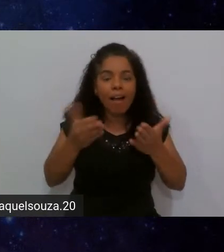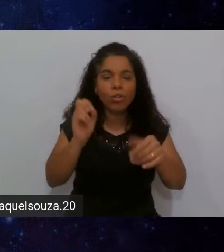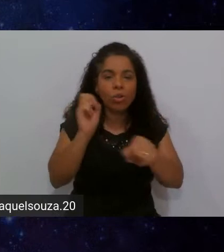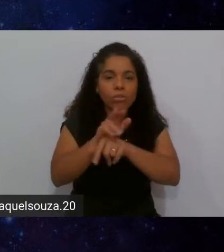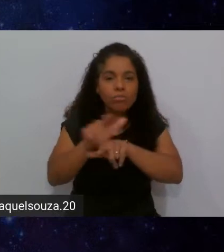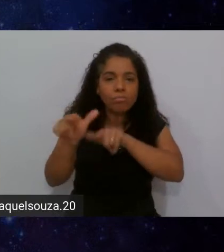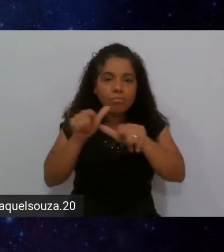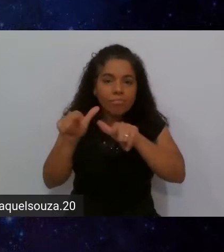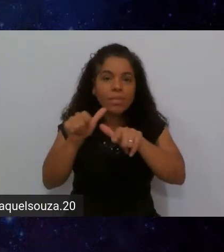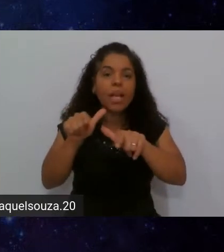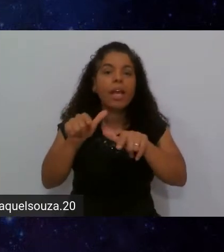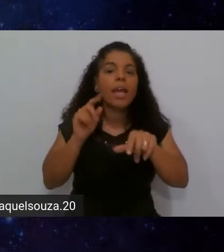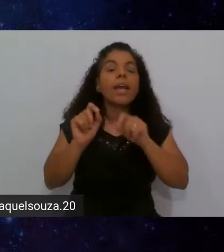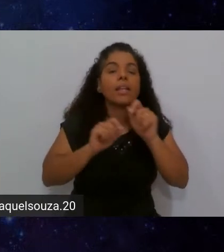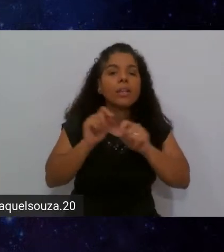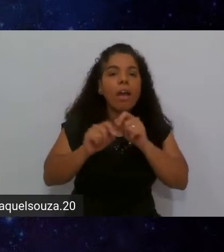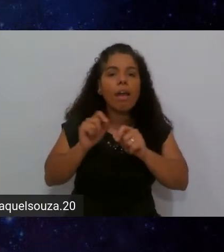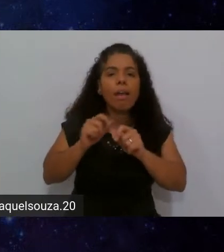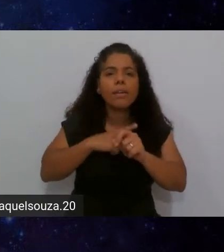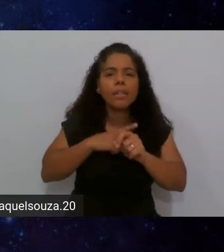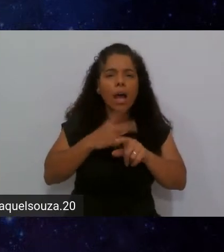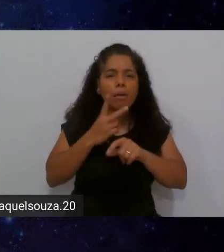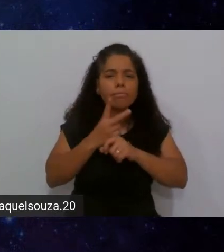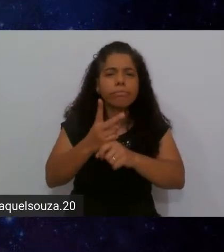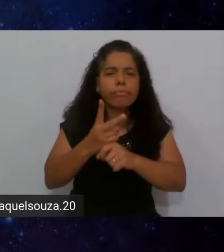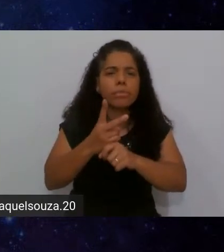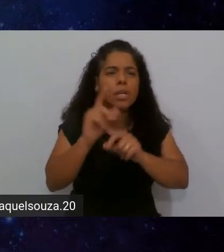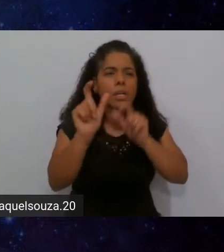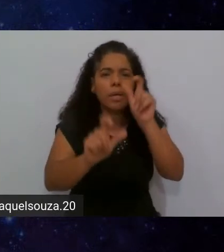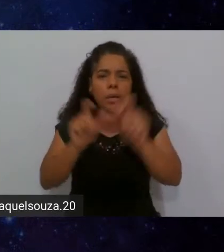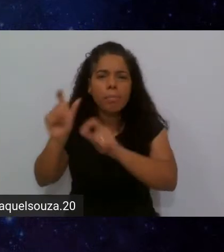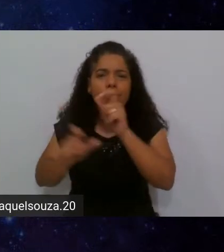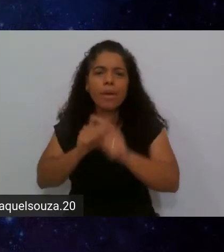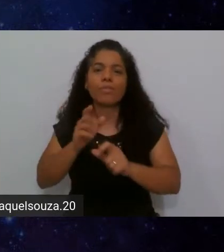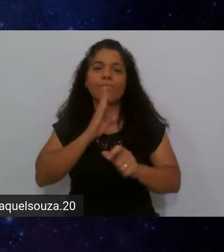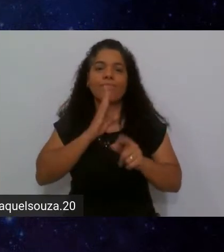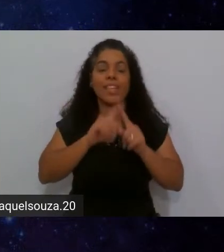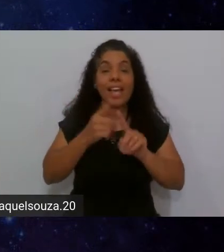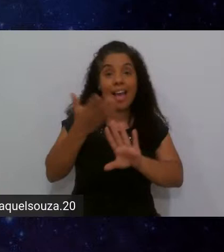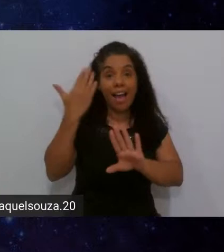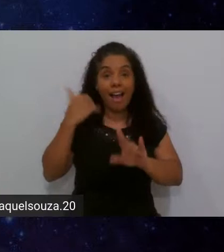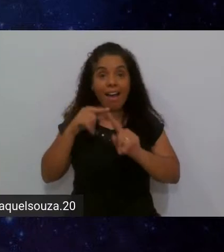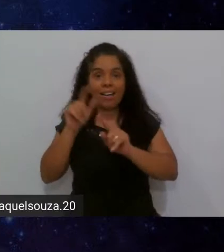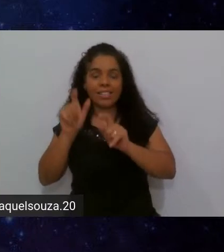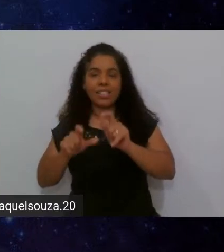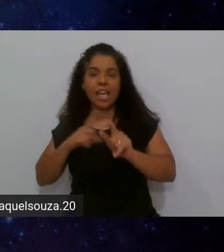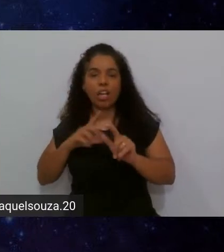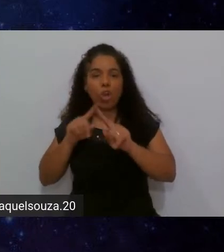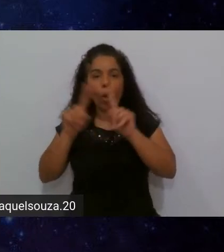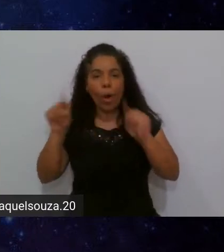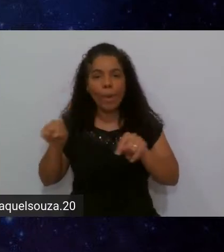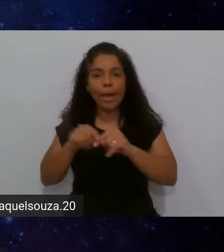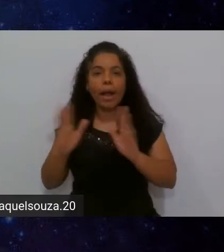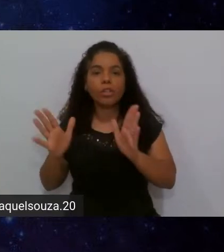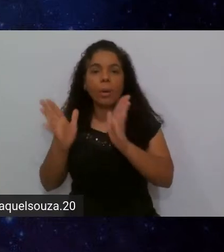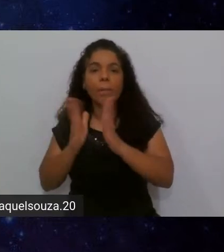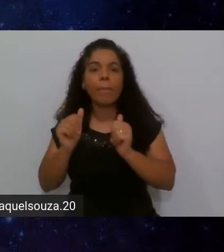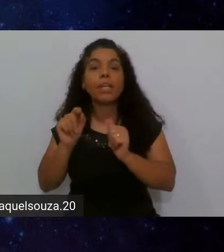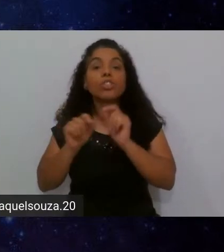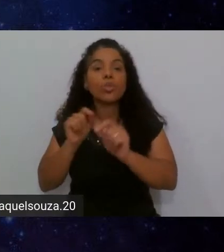ele está ali diferenciado né o que antes era o mercado pedindo